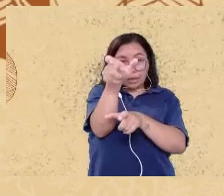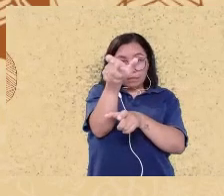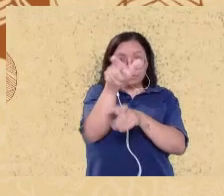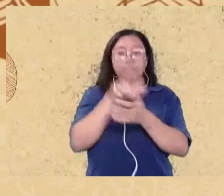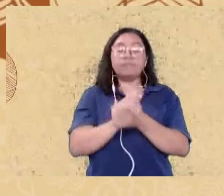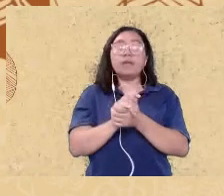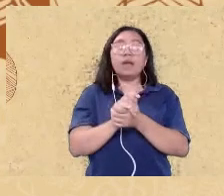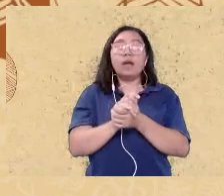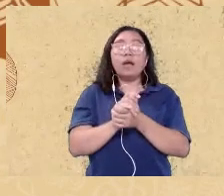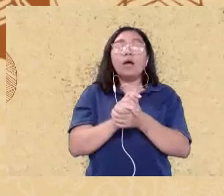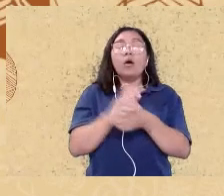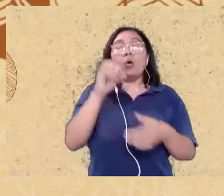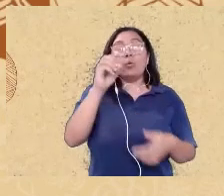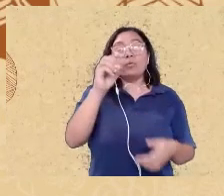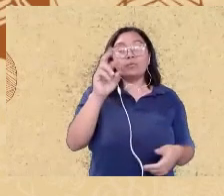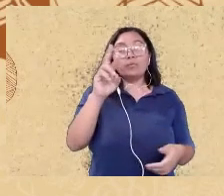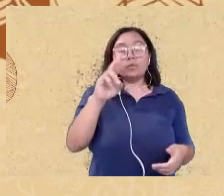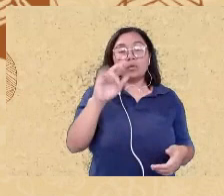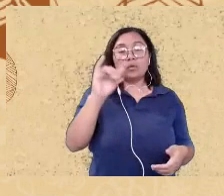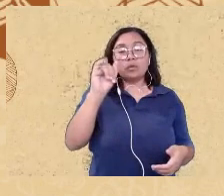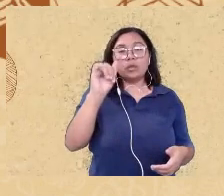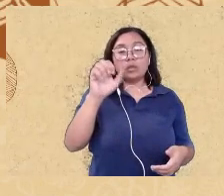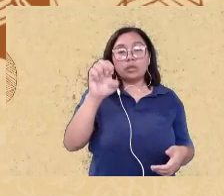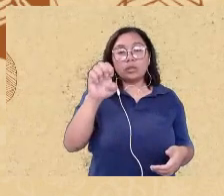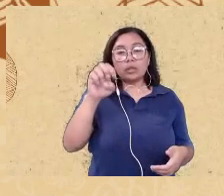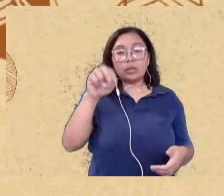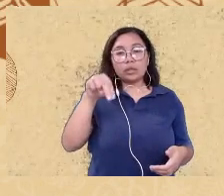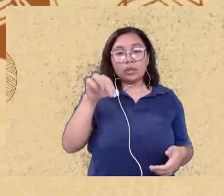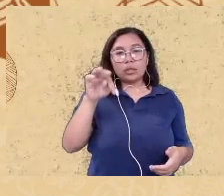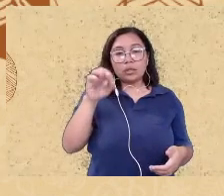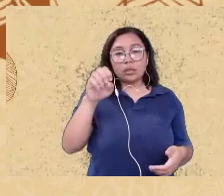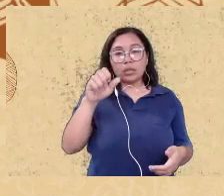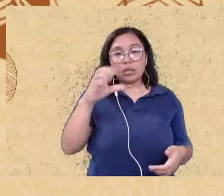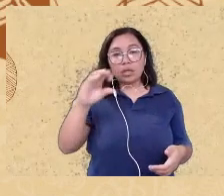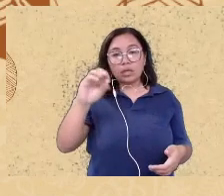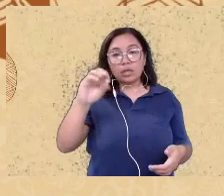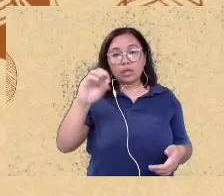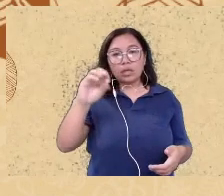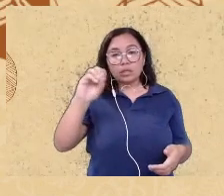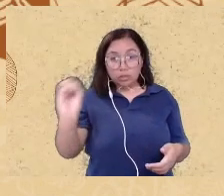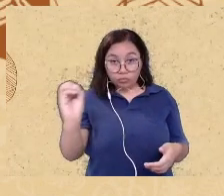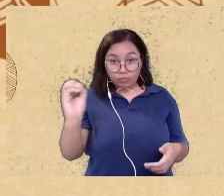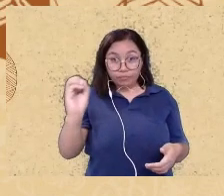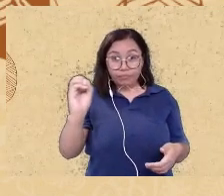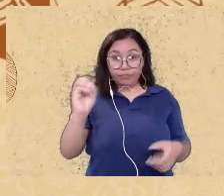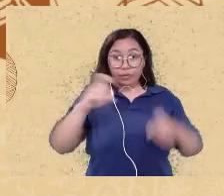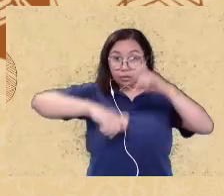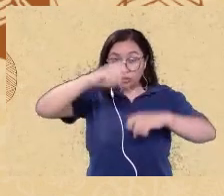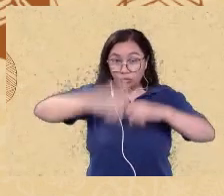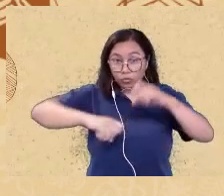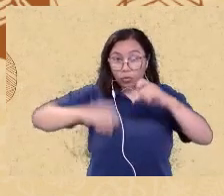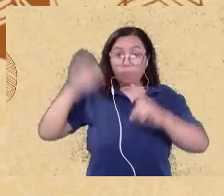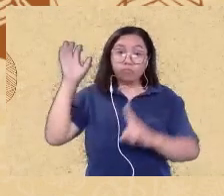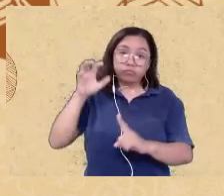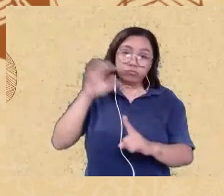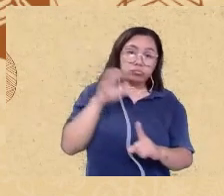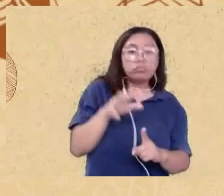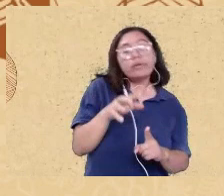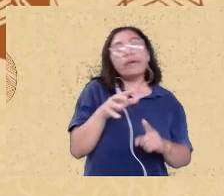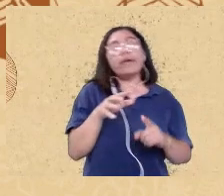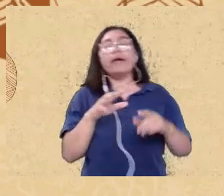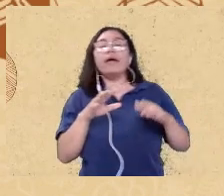vez e representa 0,2% do total de 498 investigado